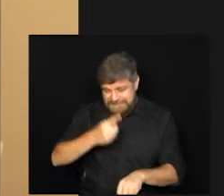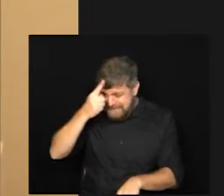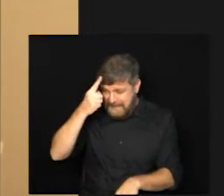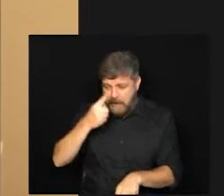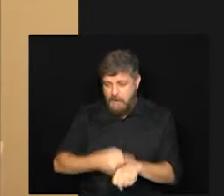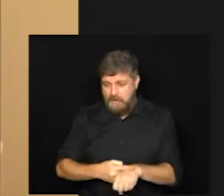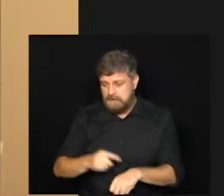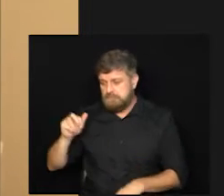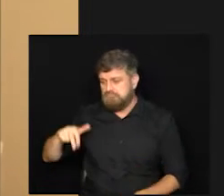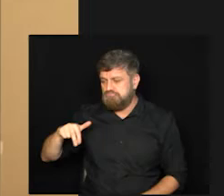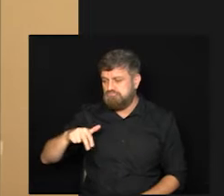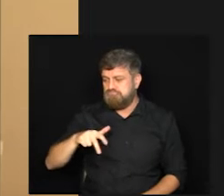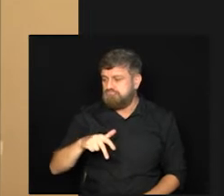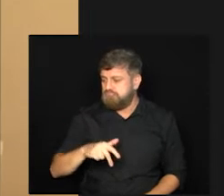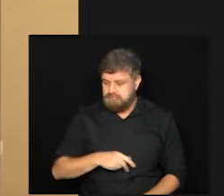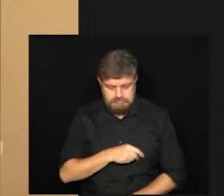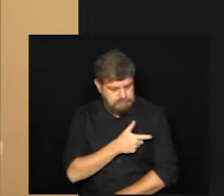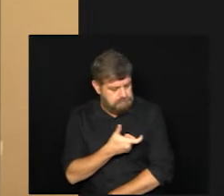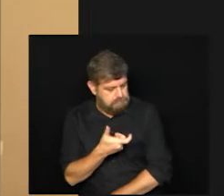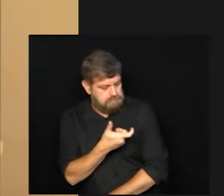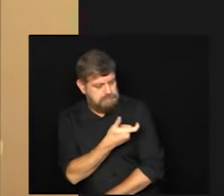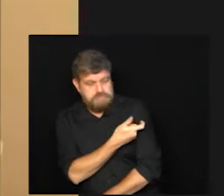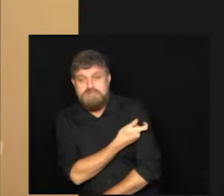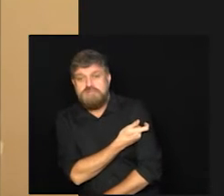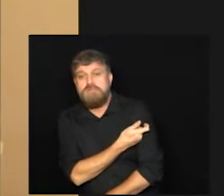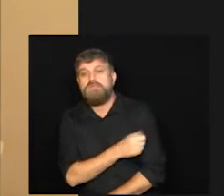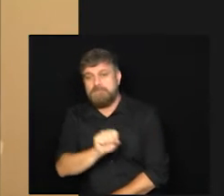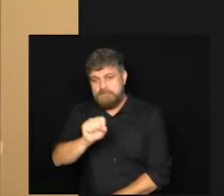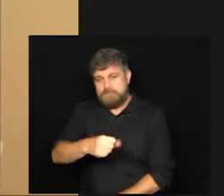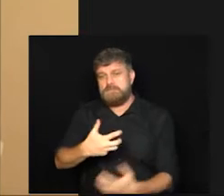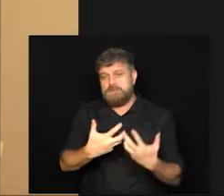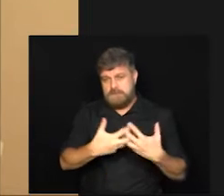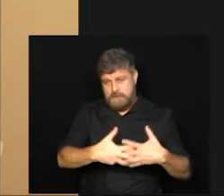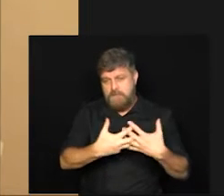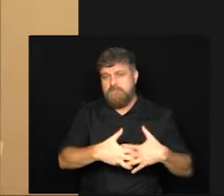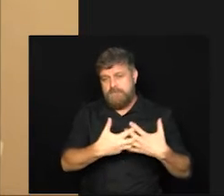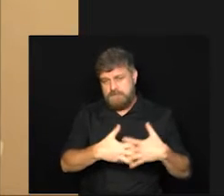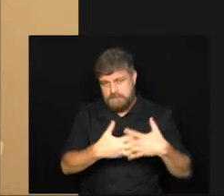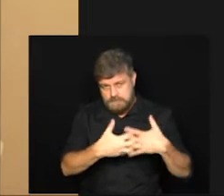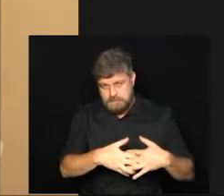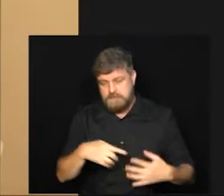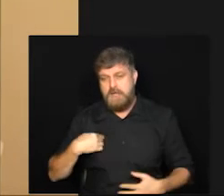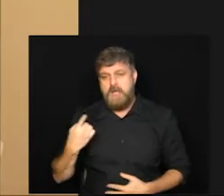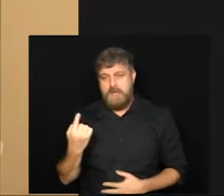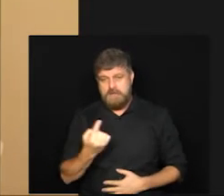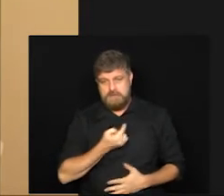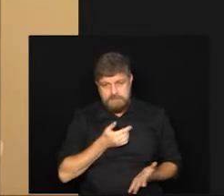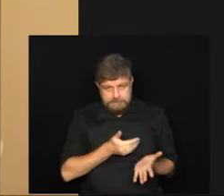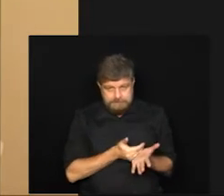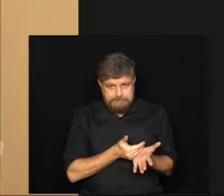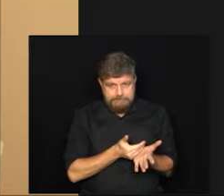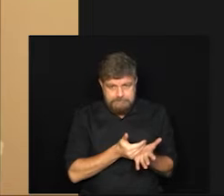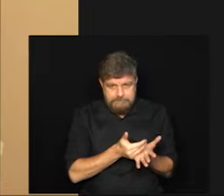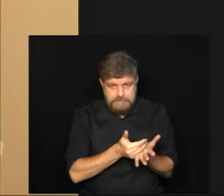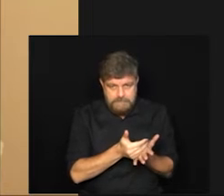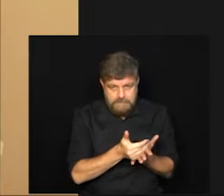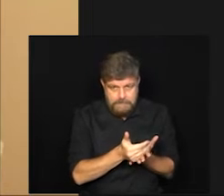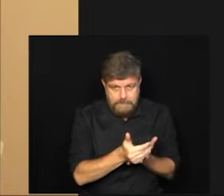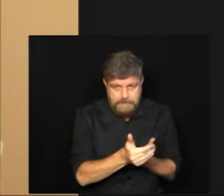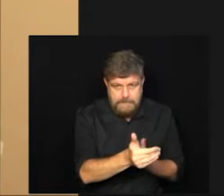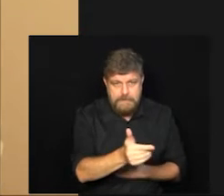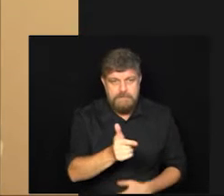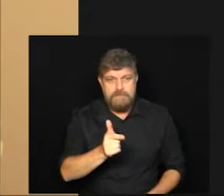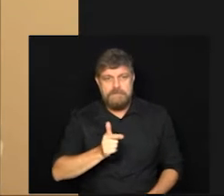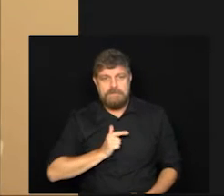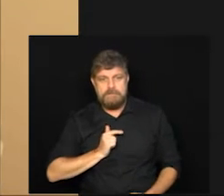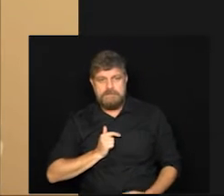do da aplicação sim estará estaramos iniciando essa formação aí